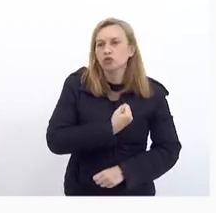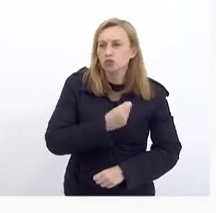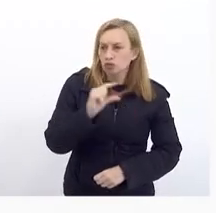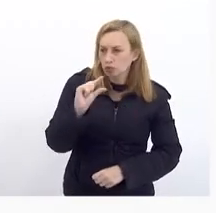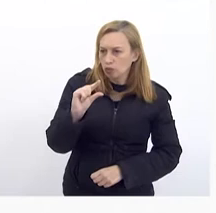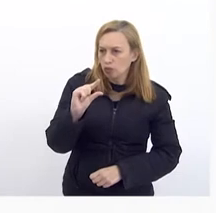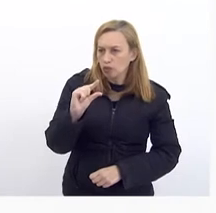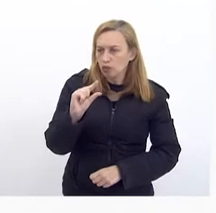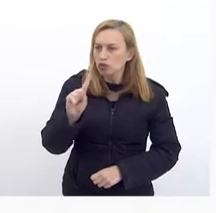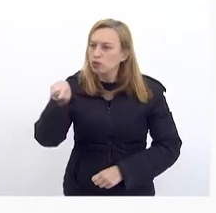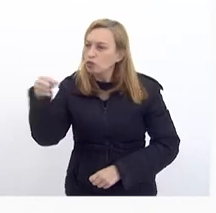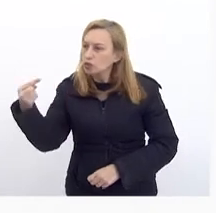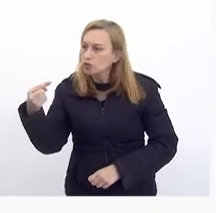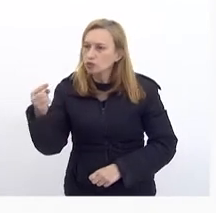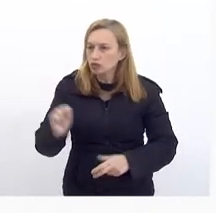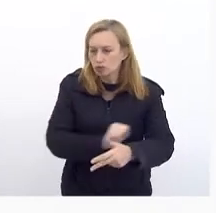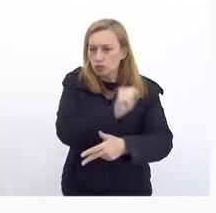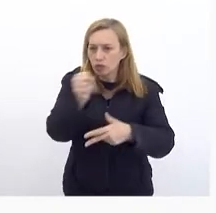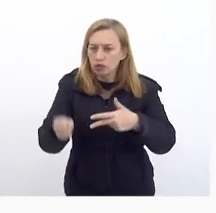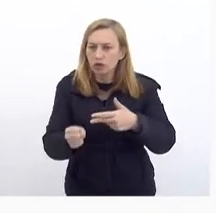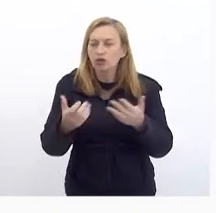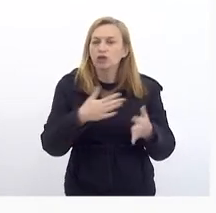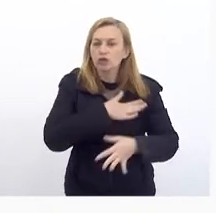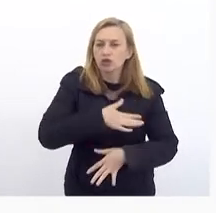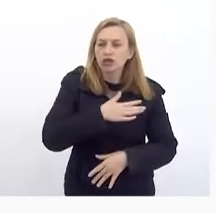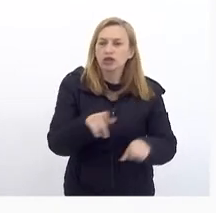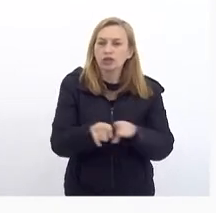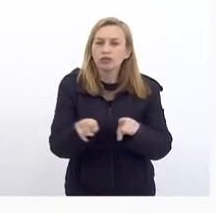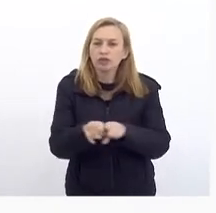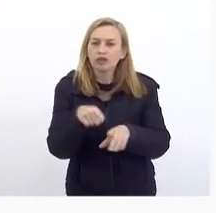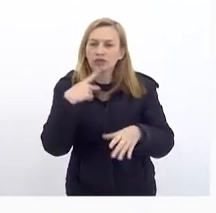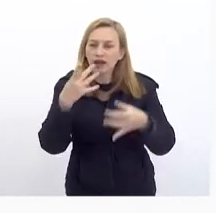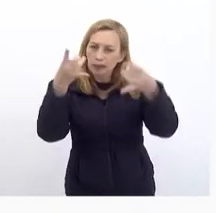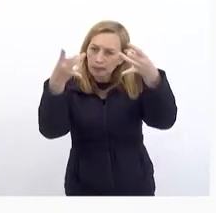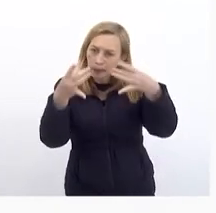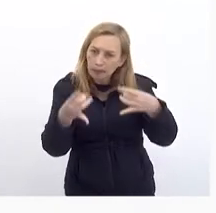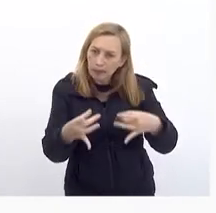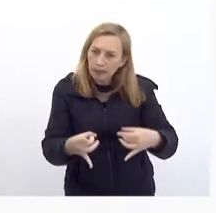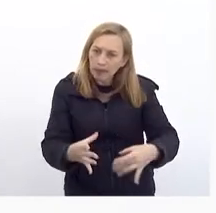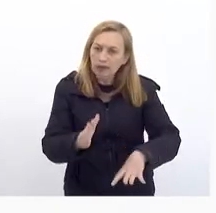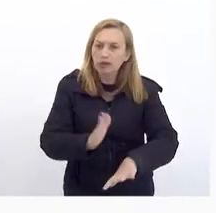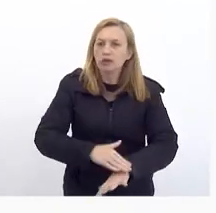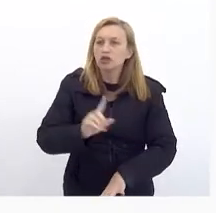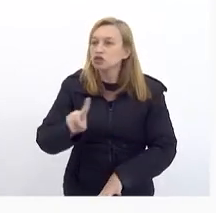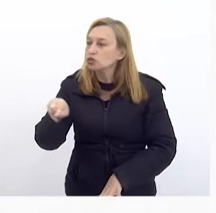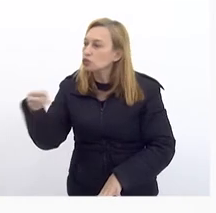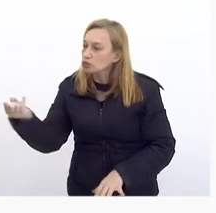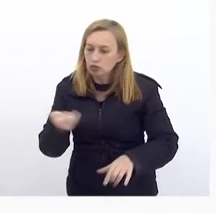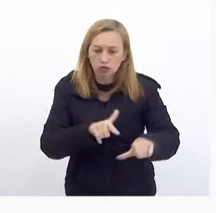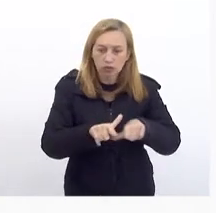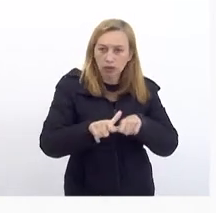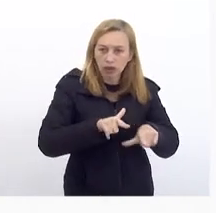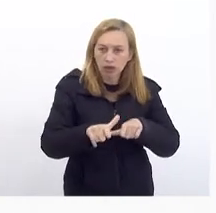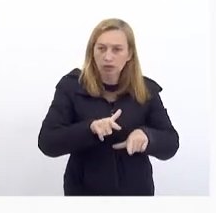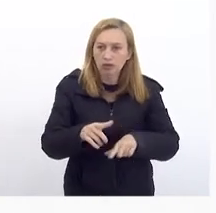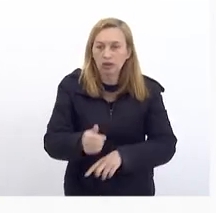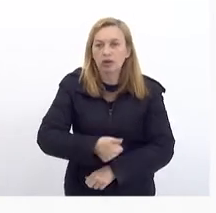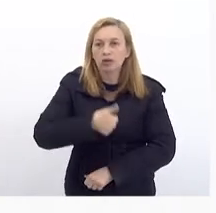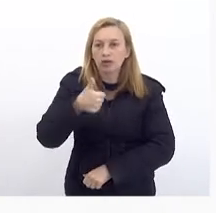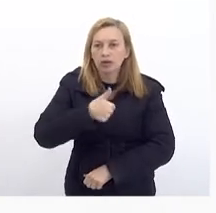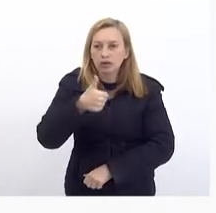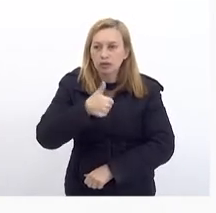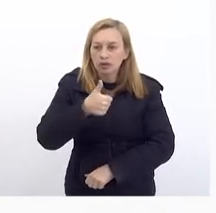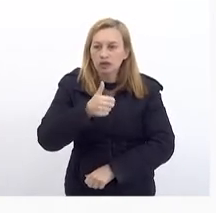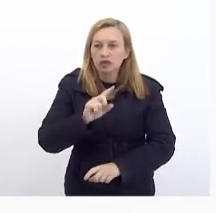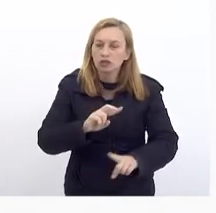gostaria De agora Falar um pouquinho Mais detalhado Das outras funções A primeira É a gente